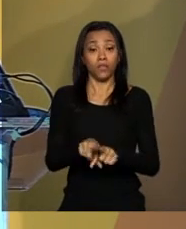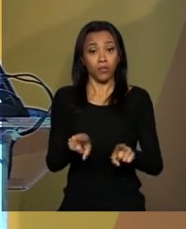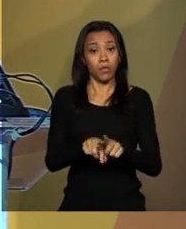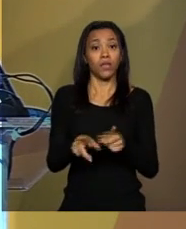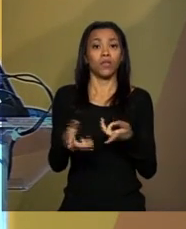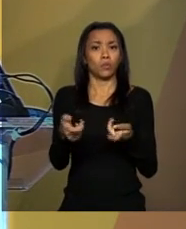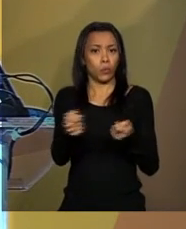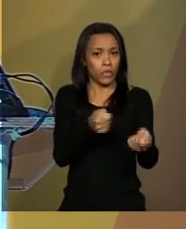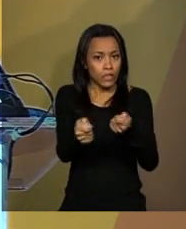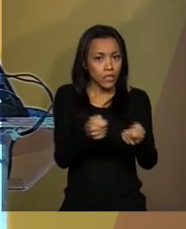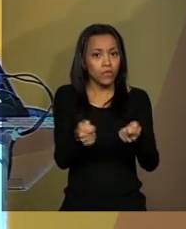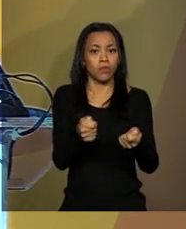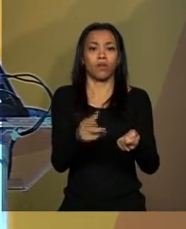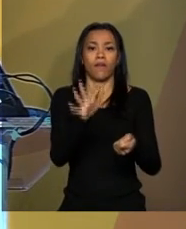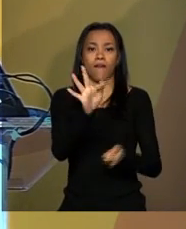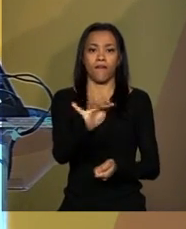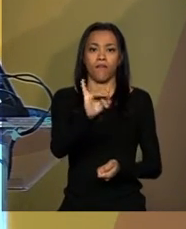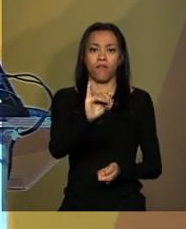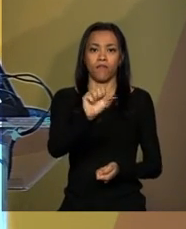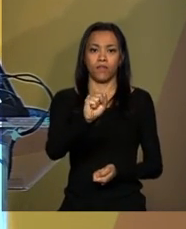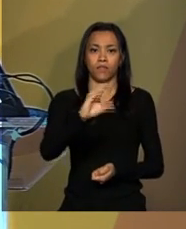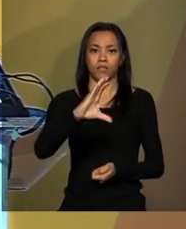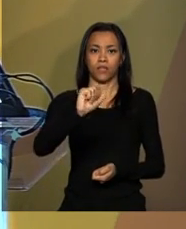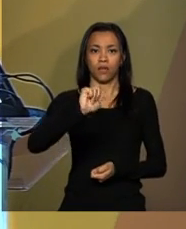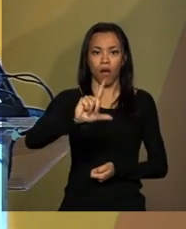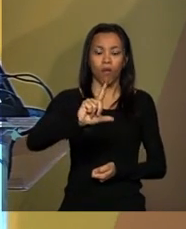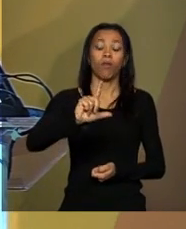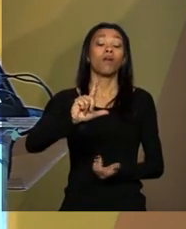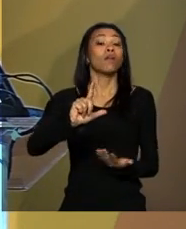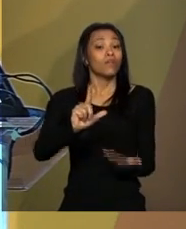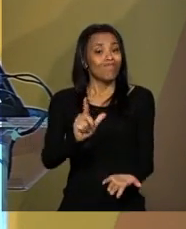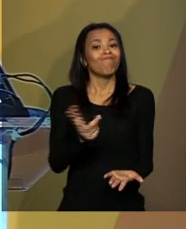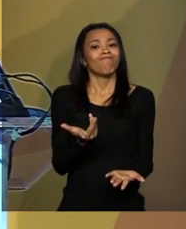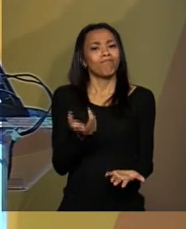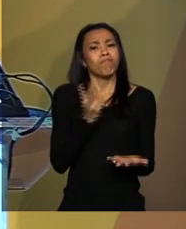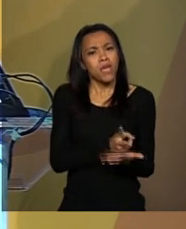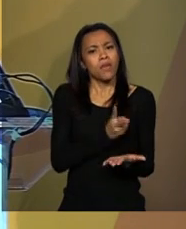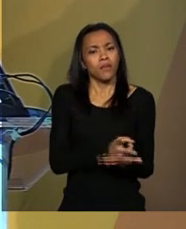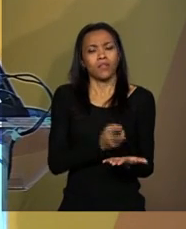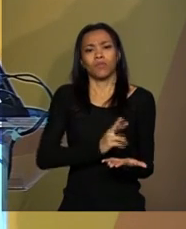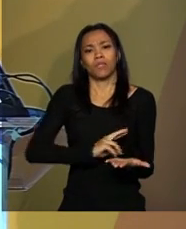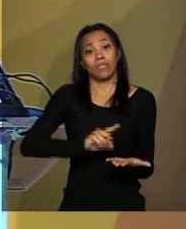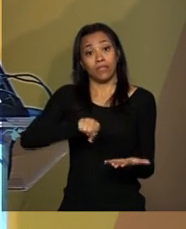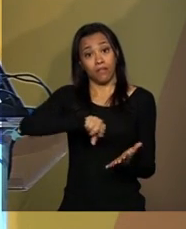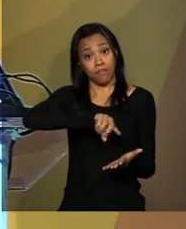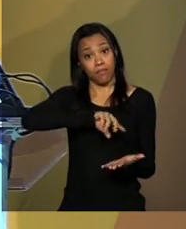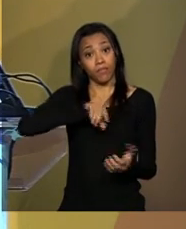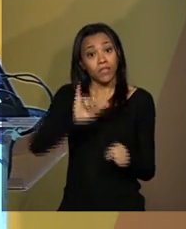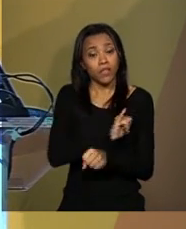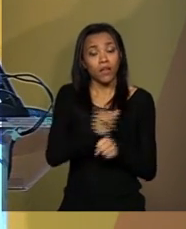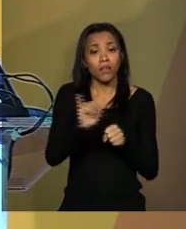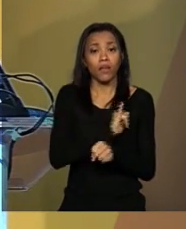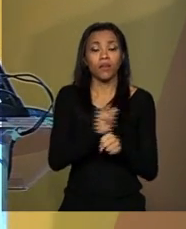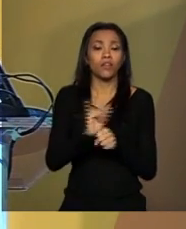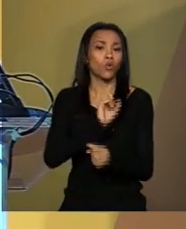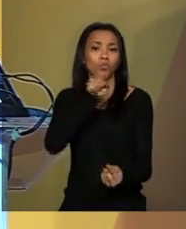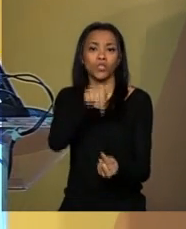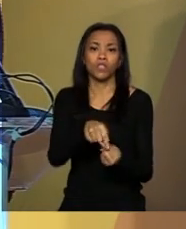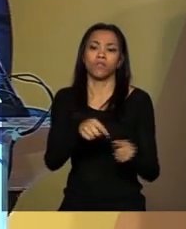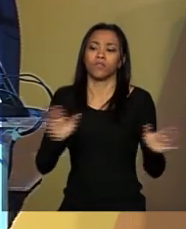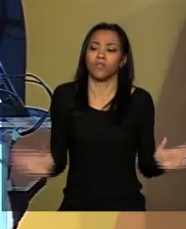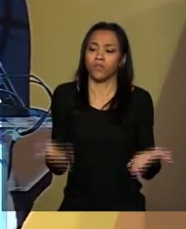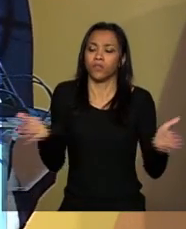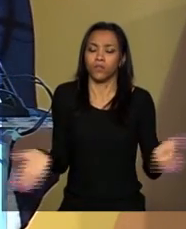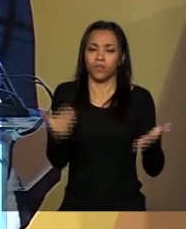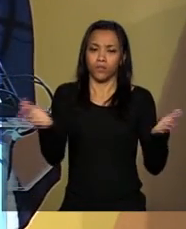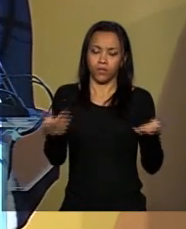equilíbrio fiscal, bem como todas as medidas de incentivo ao investimento e, sobretudo,